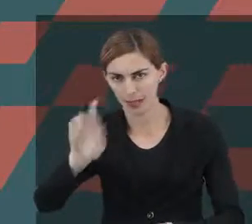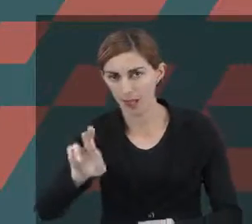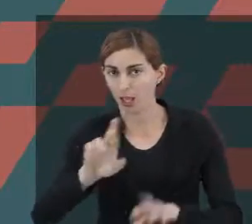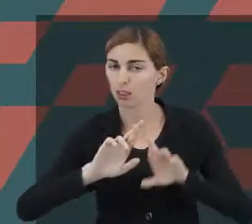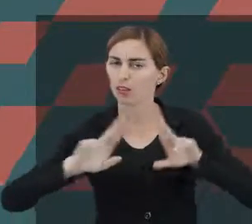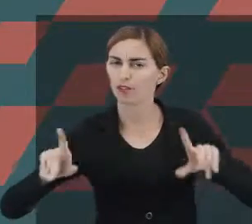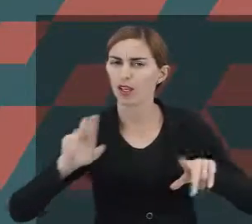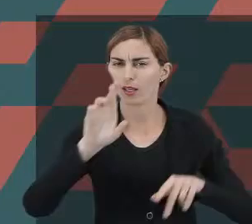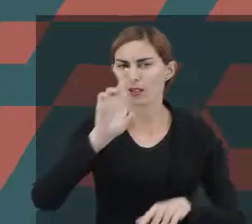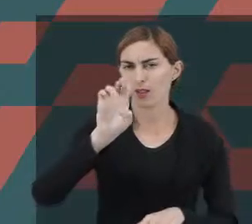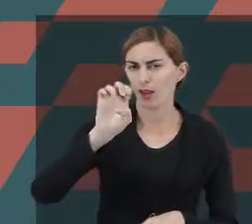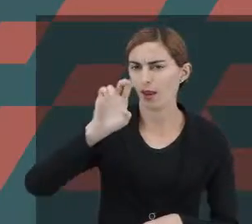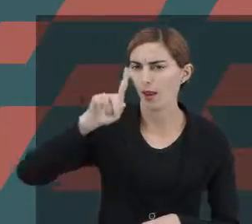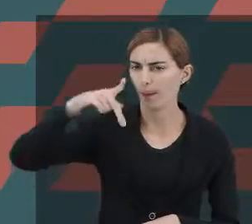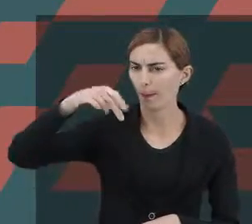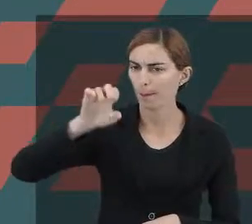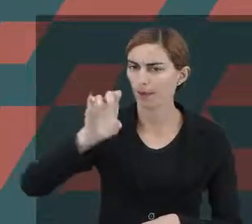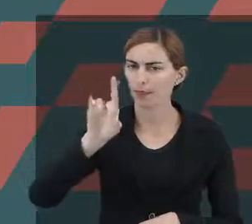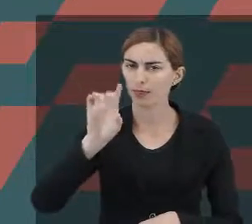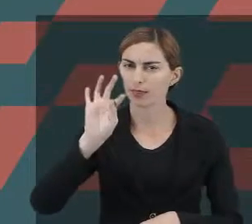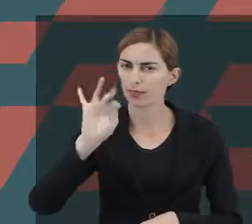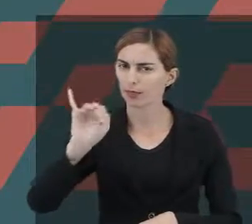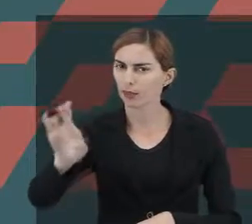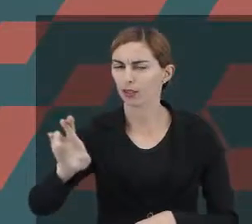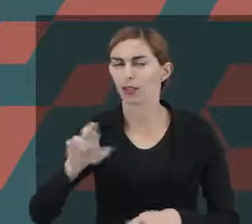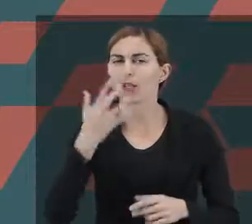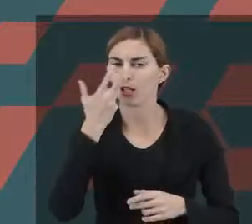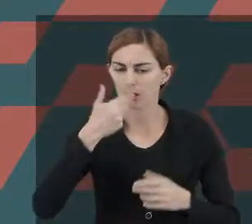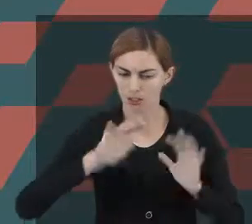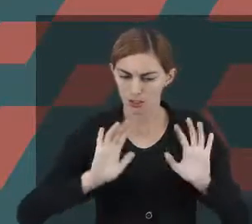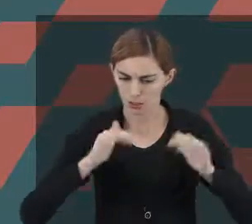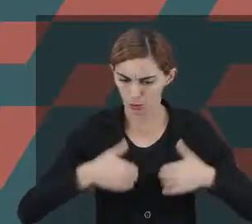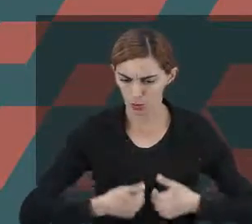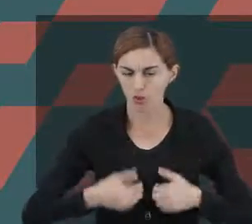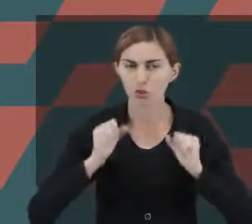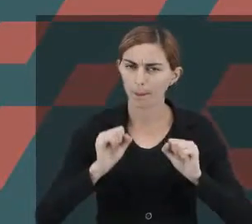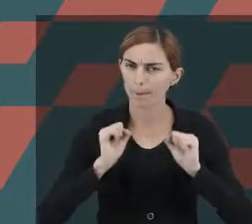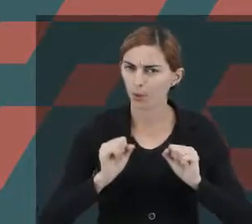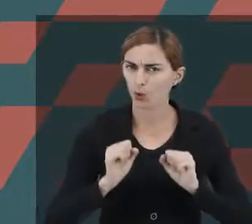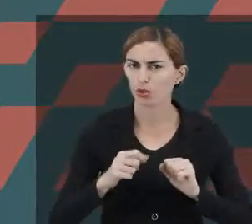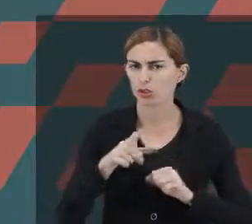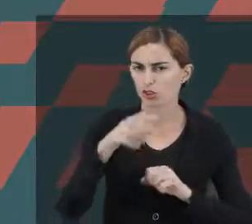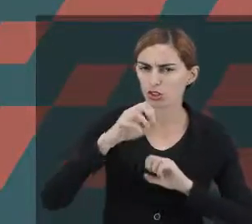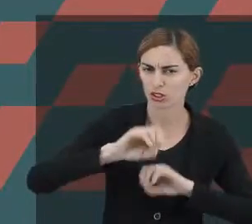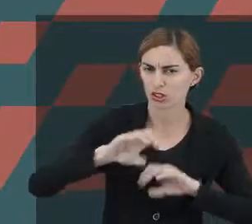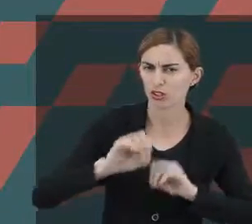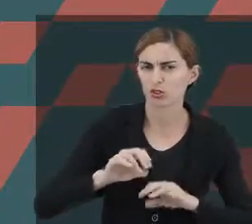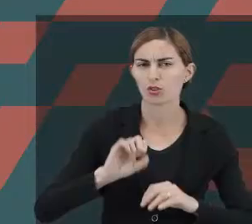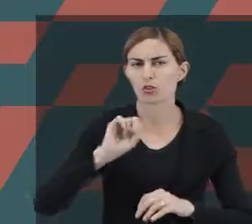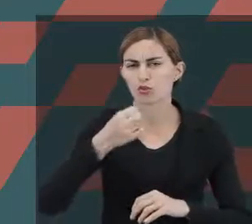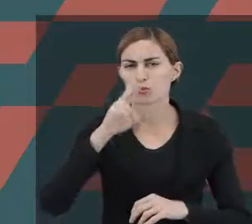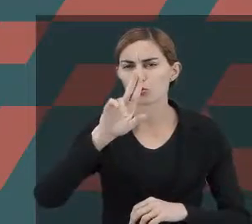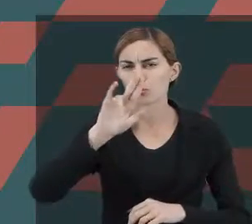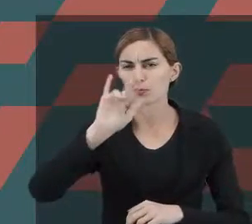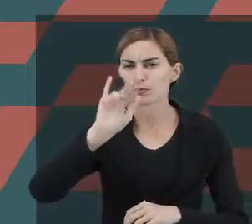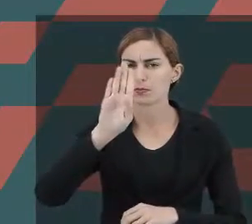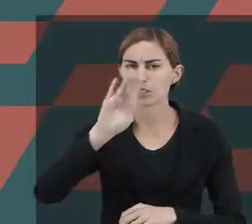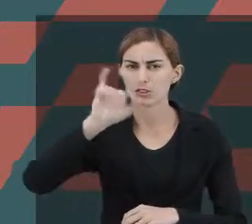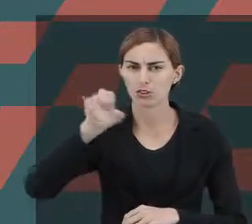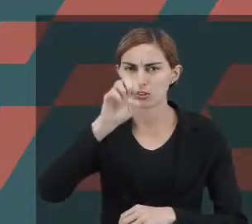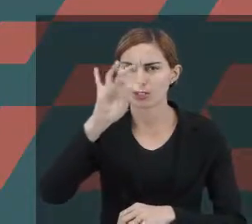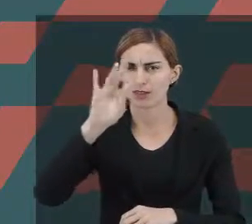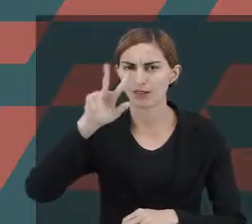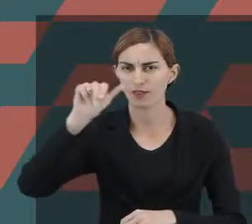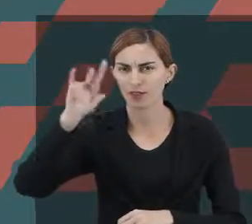diferente de repetir. Uma criança com autismo, ela pode repetir, mas quando a gente pensa na imitação, a gente pensa na subjetividade. Porque ela